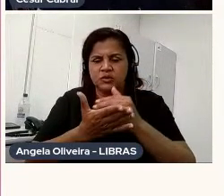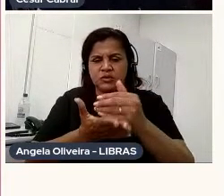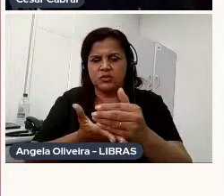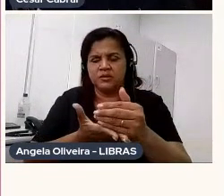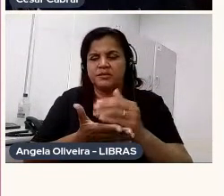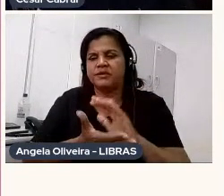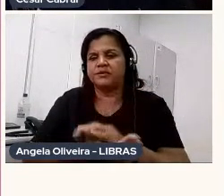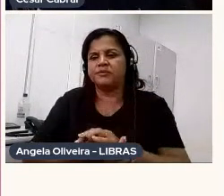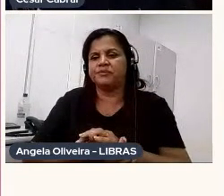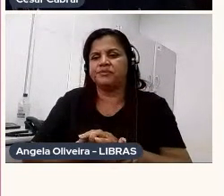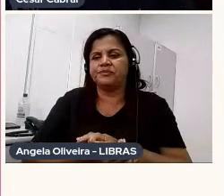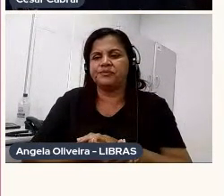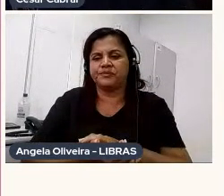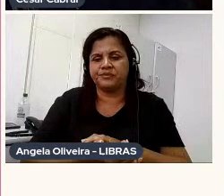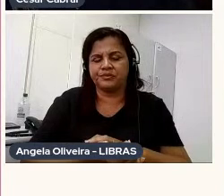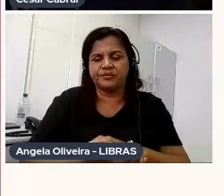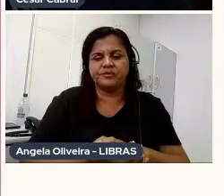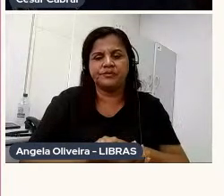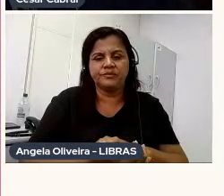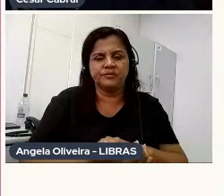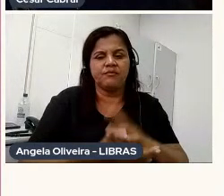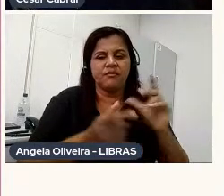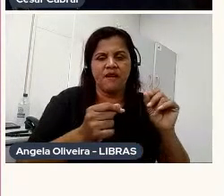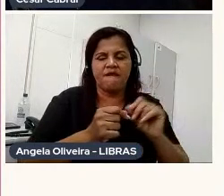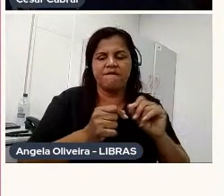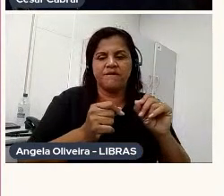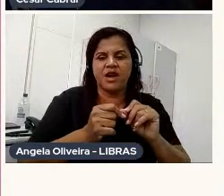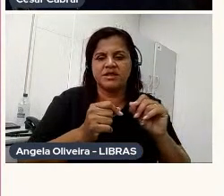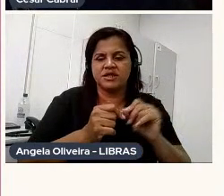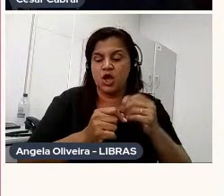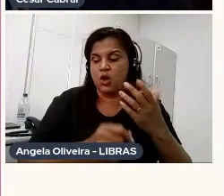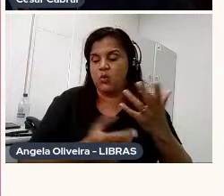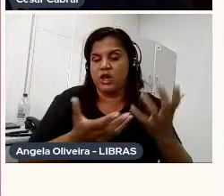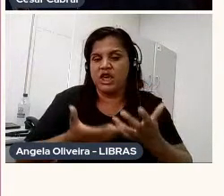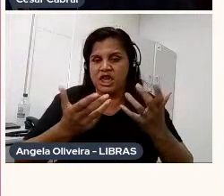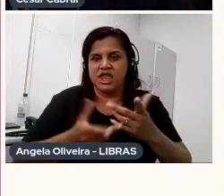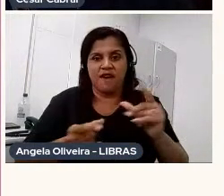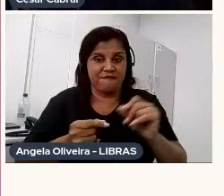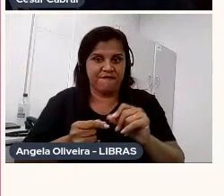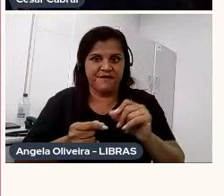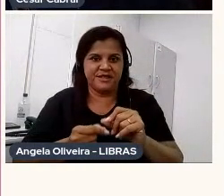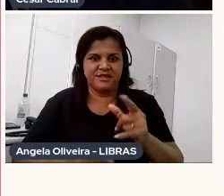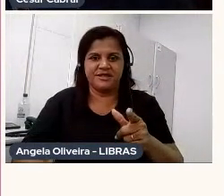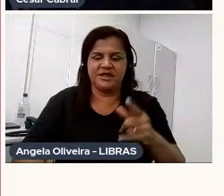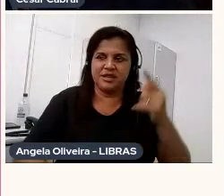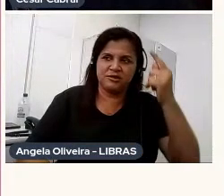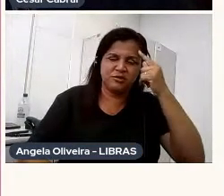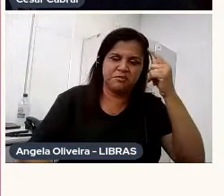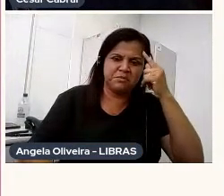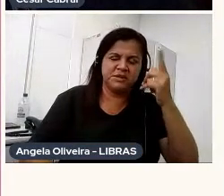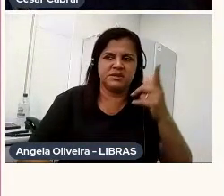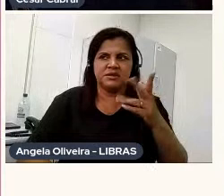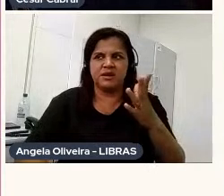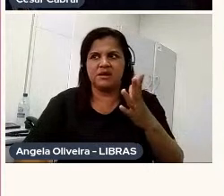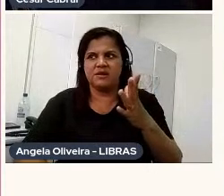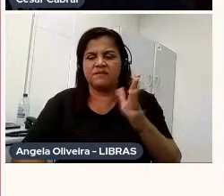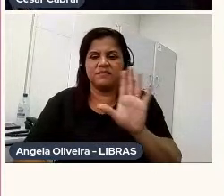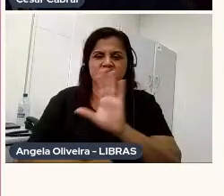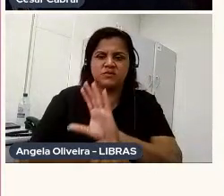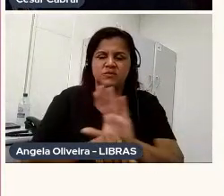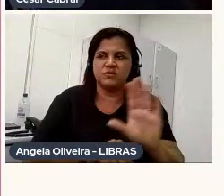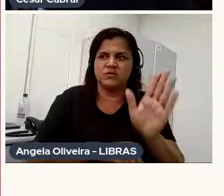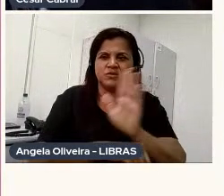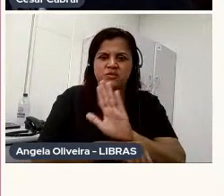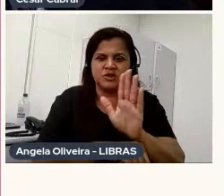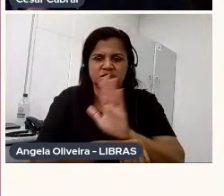a fazer o que eu realmente queria fazer, né, assim, eu sempre pensava, pô, fiz um curso de cinema, quero trabalhar com cinema, quero